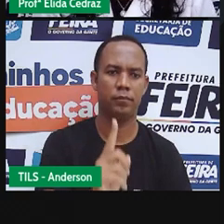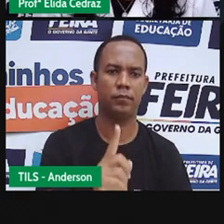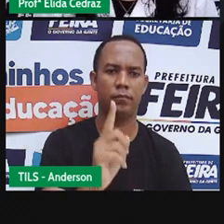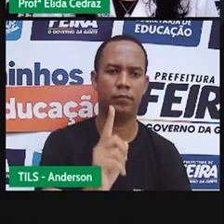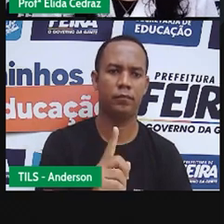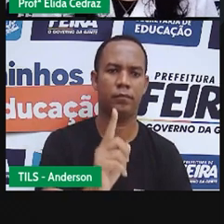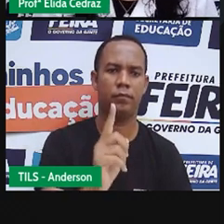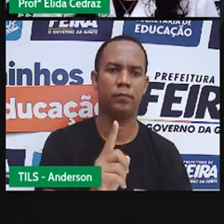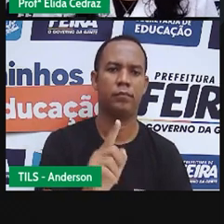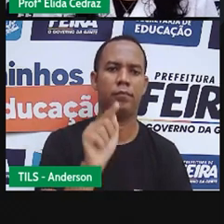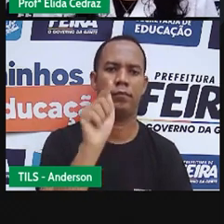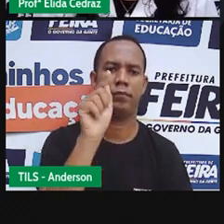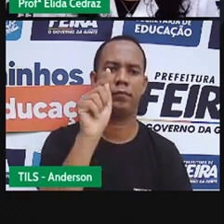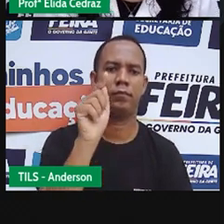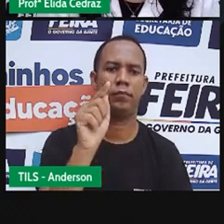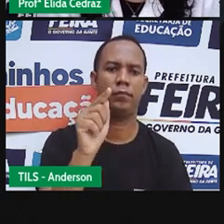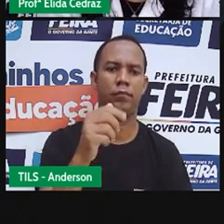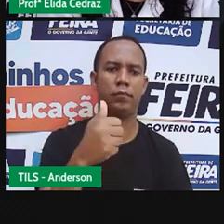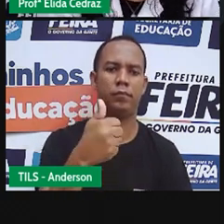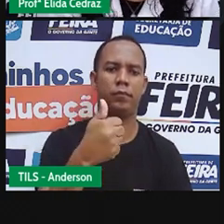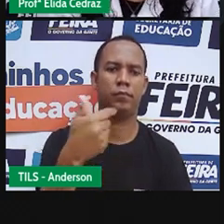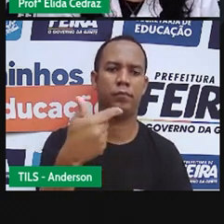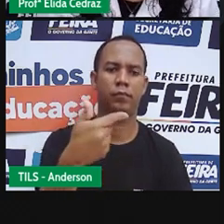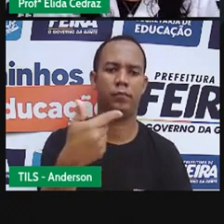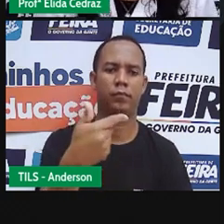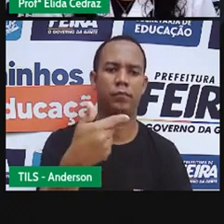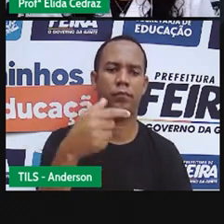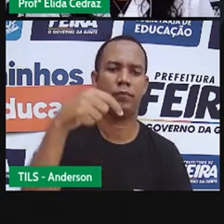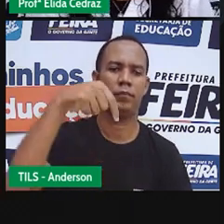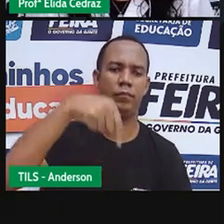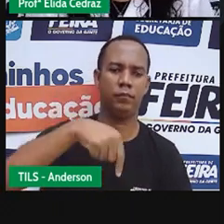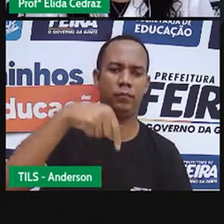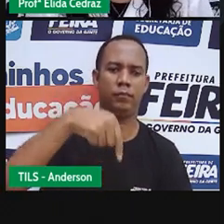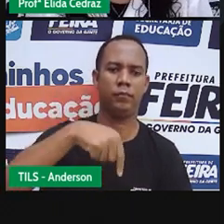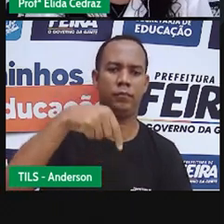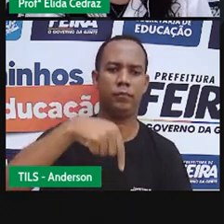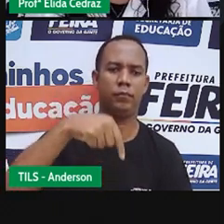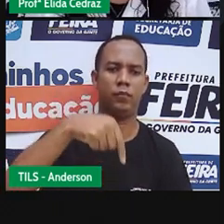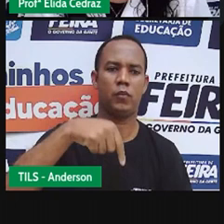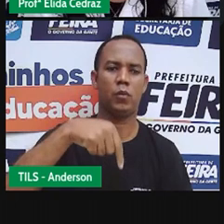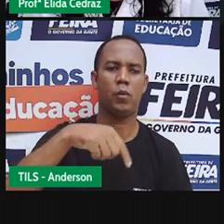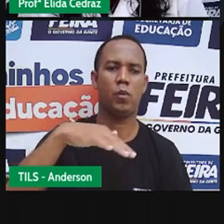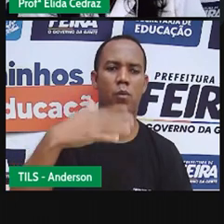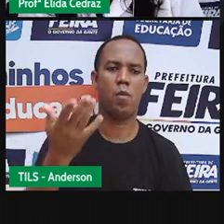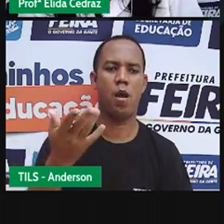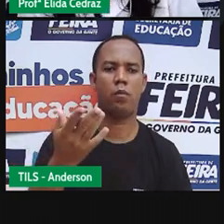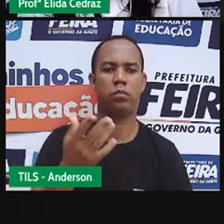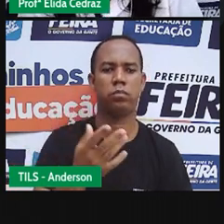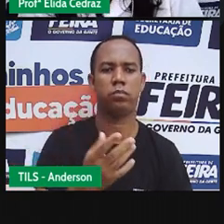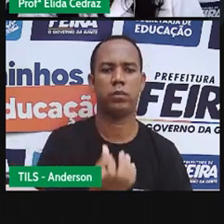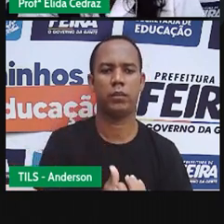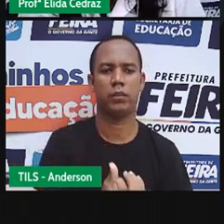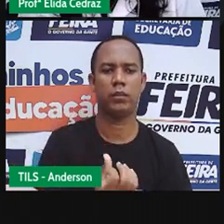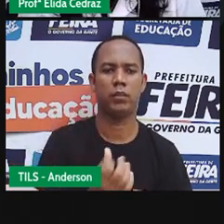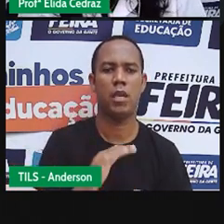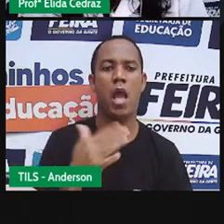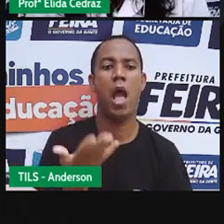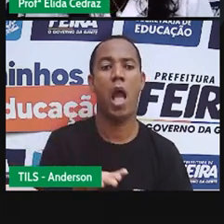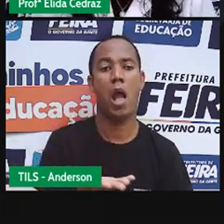estão em cima do doze. Pode ser meio-dia